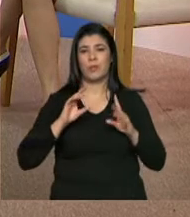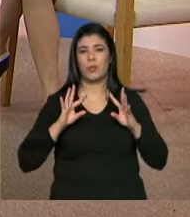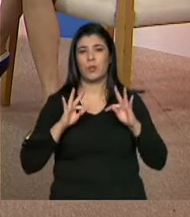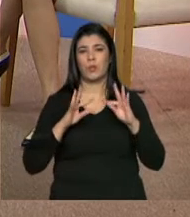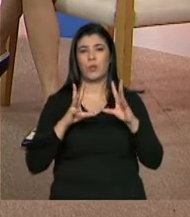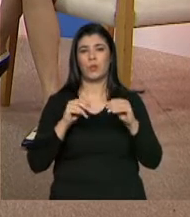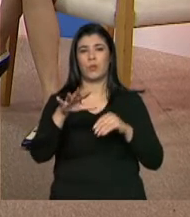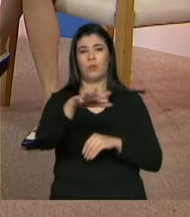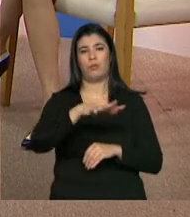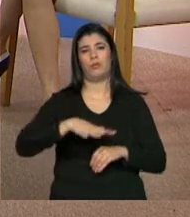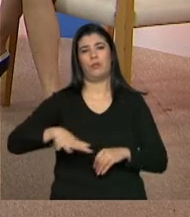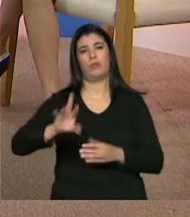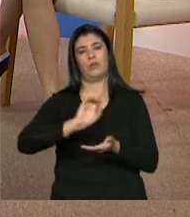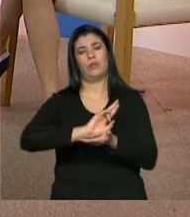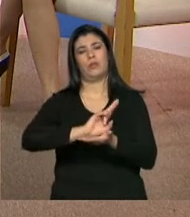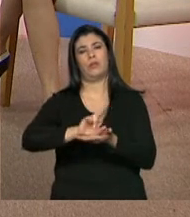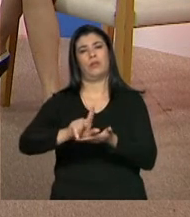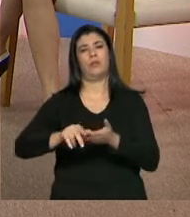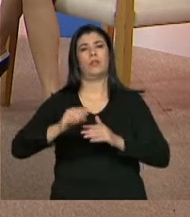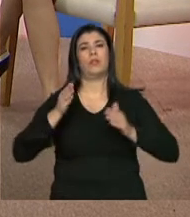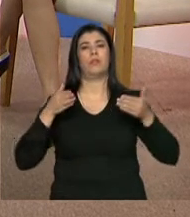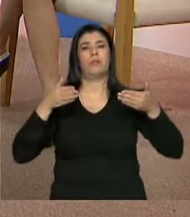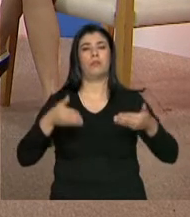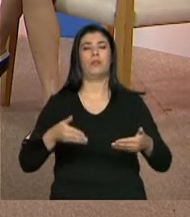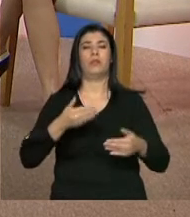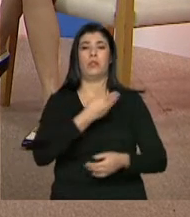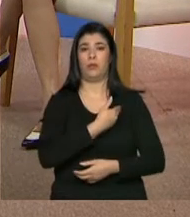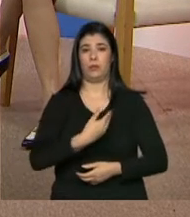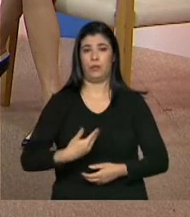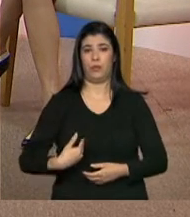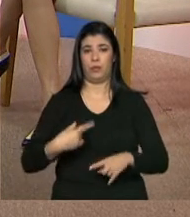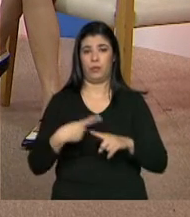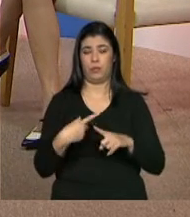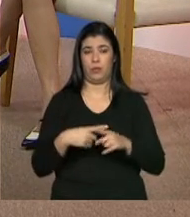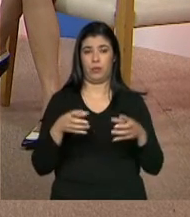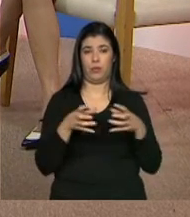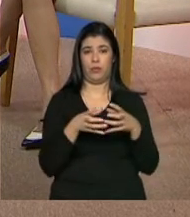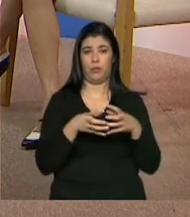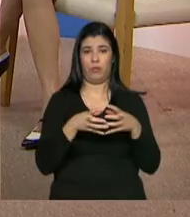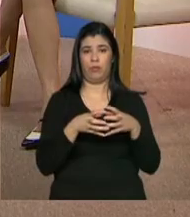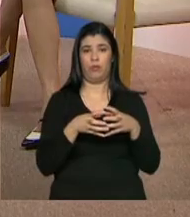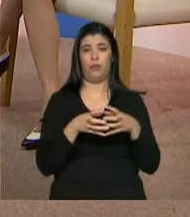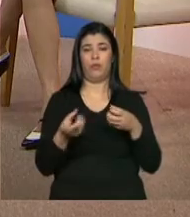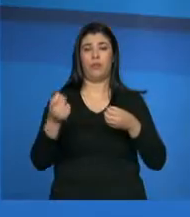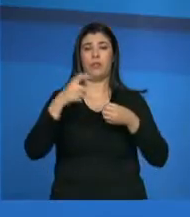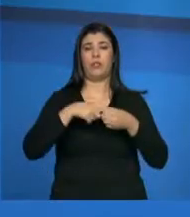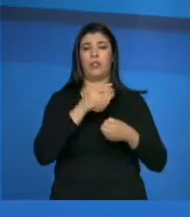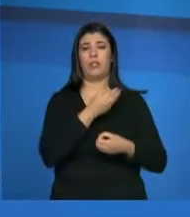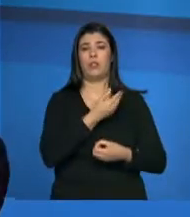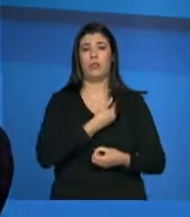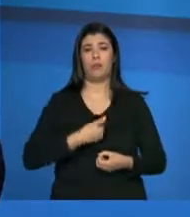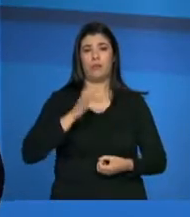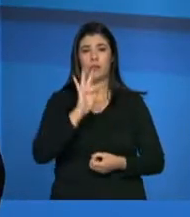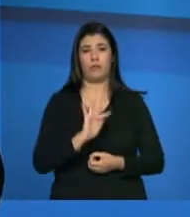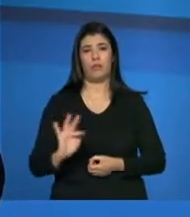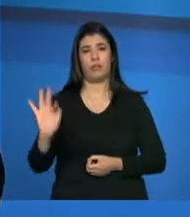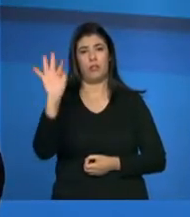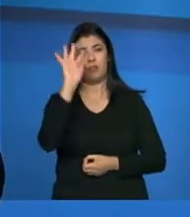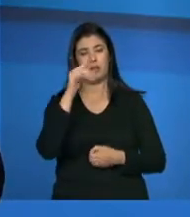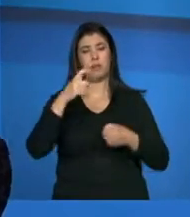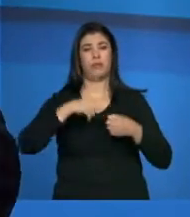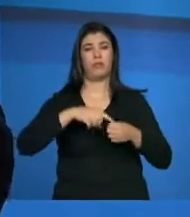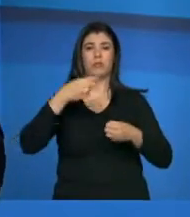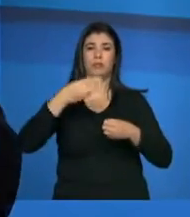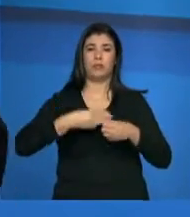governo, né? Porque é um esforço conjunto, na verdade, do governo federal, dos estados e dos municípios, cada um no seu